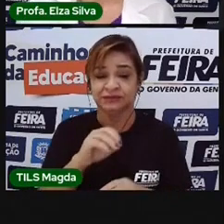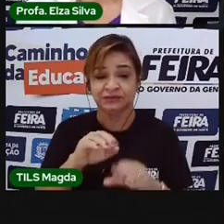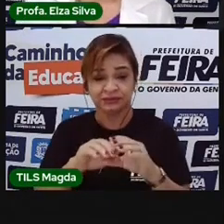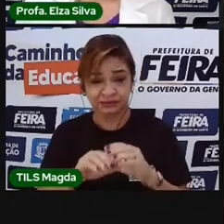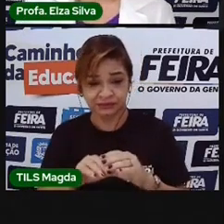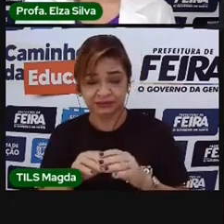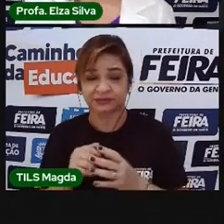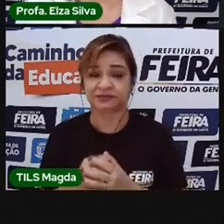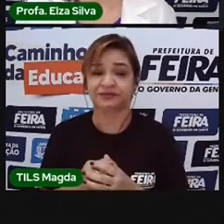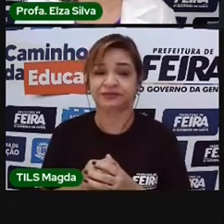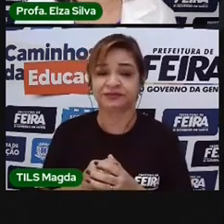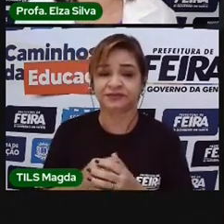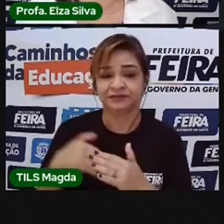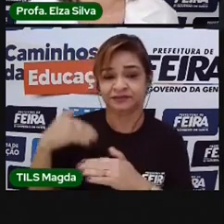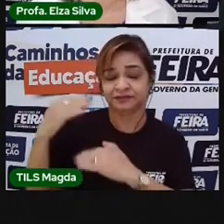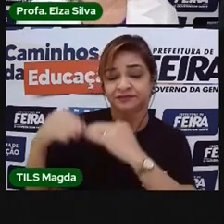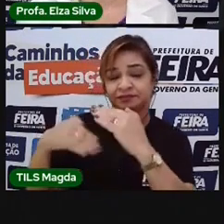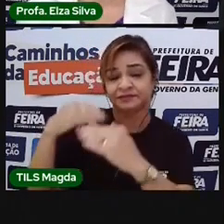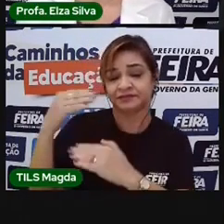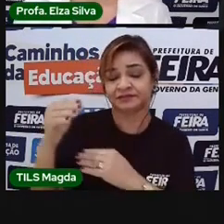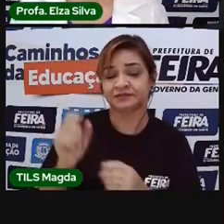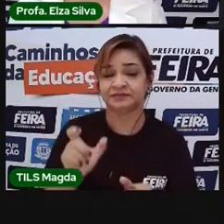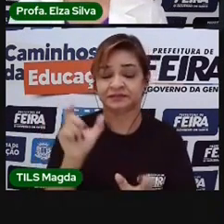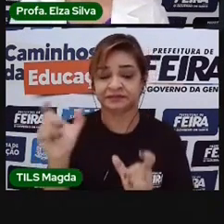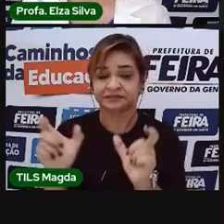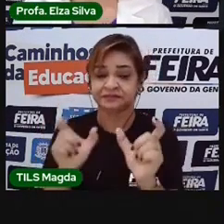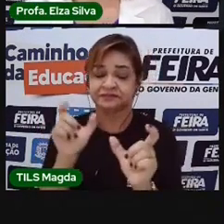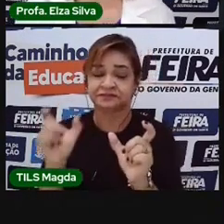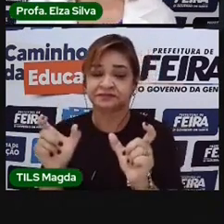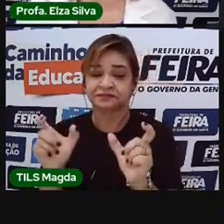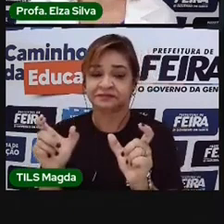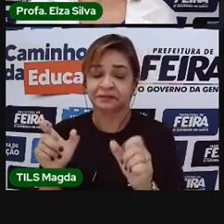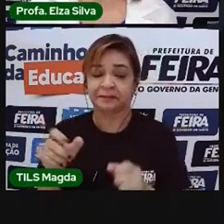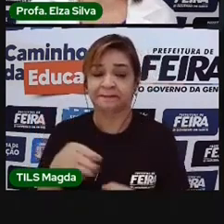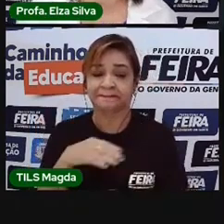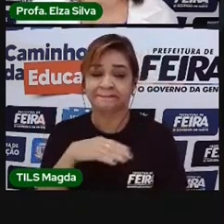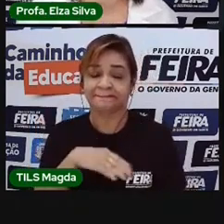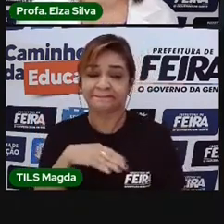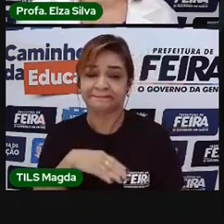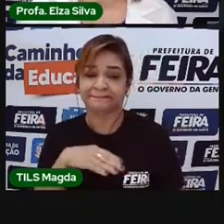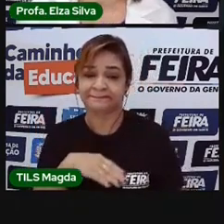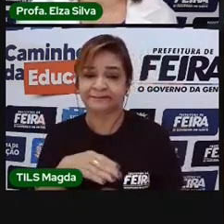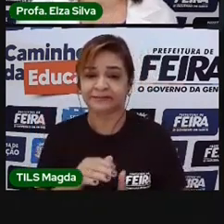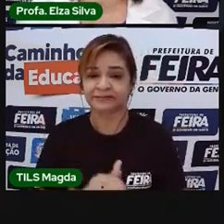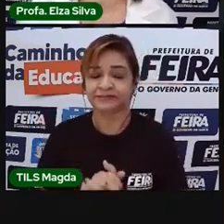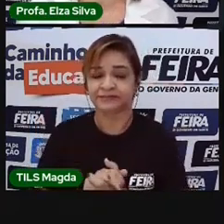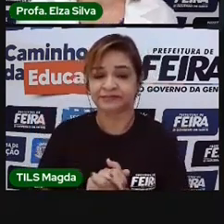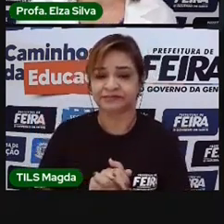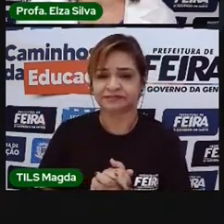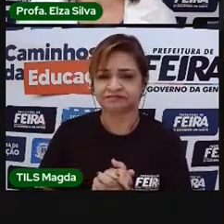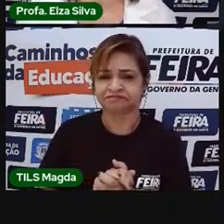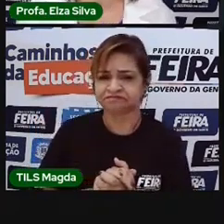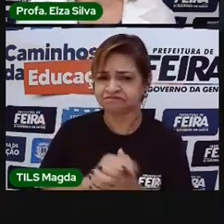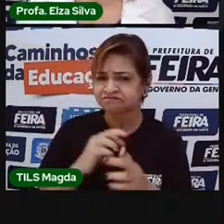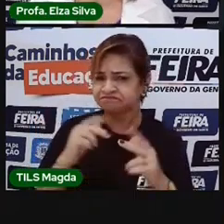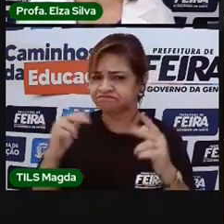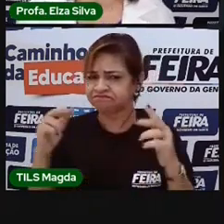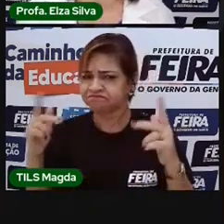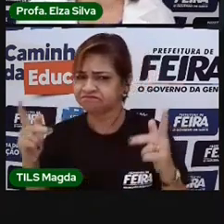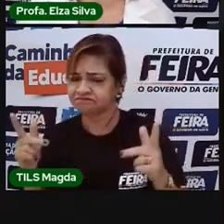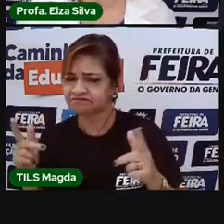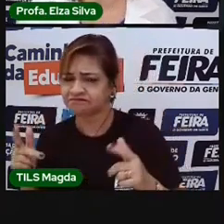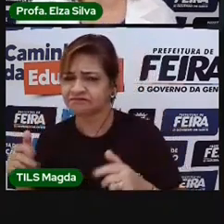A maioria das palavras da língua portuguesa tem origem latina, grega, árabe,